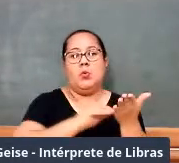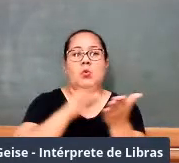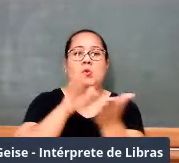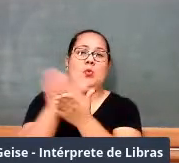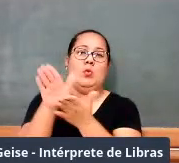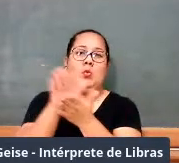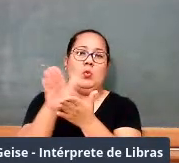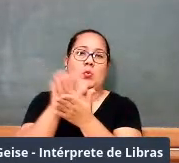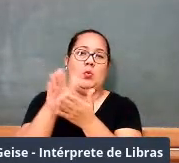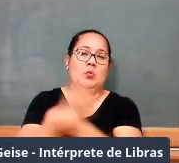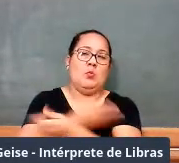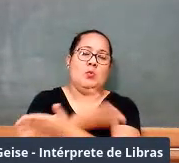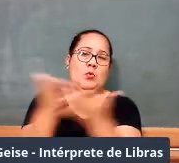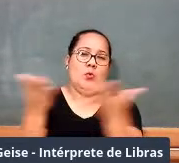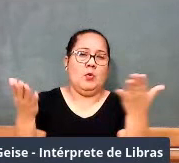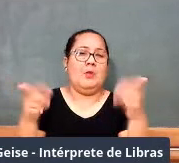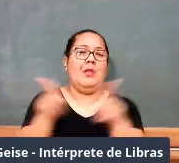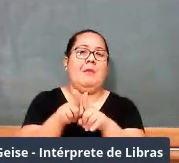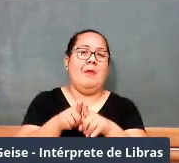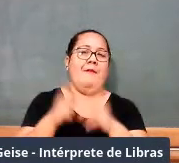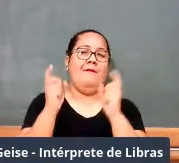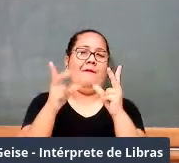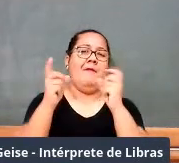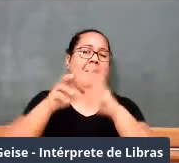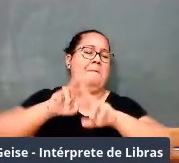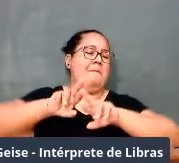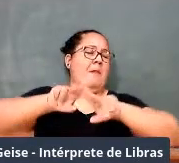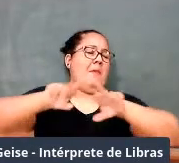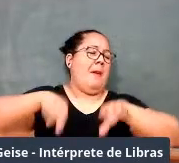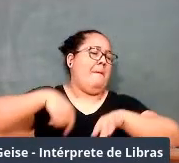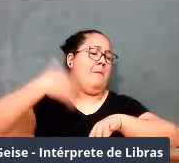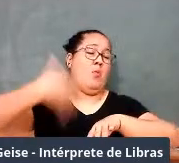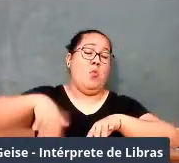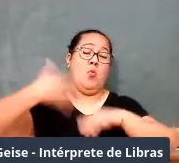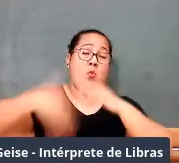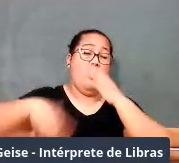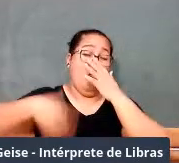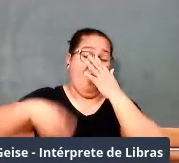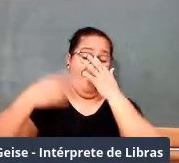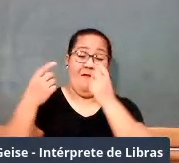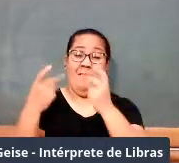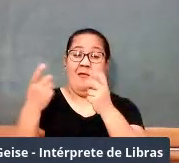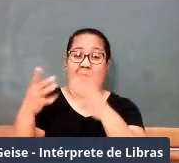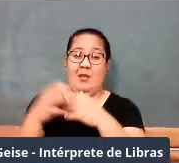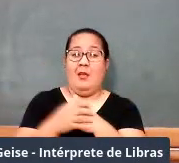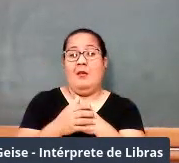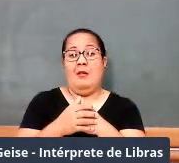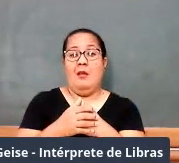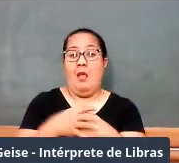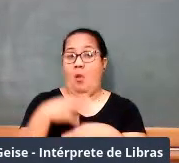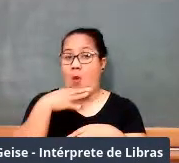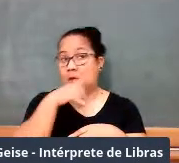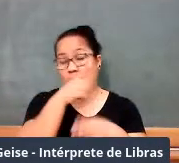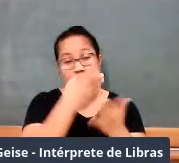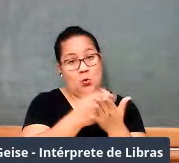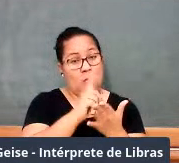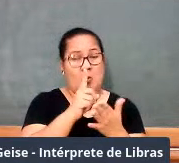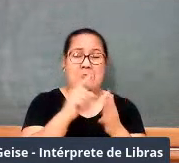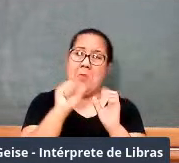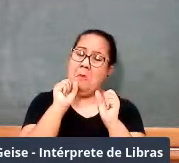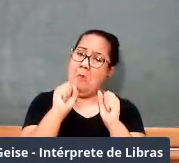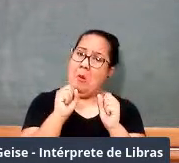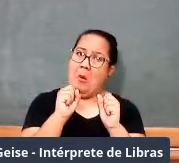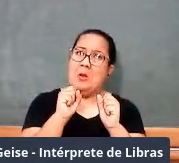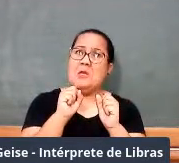que vendeu milhões de exemplares, como eu disse, né? Talvez você não tenha estudado por ele, mas seu